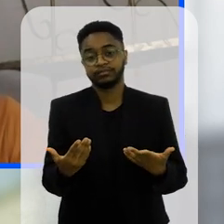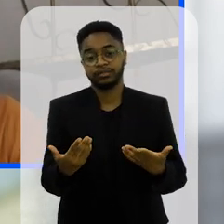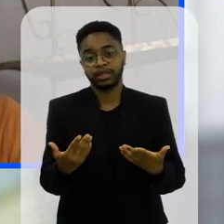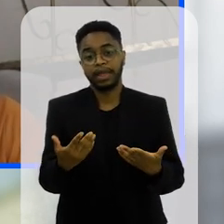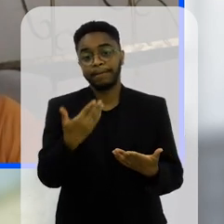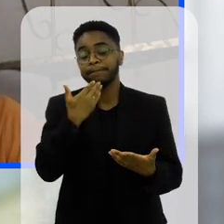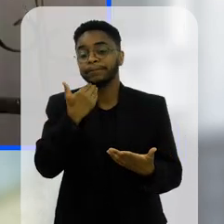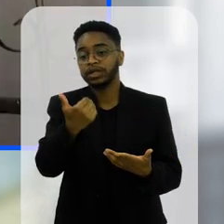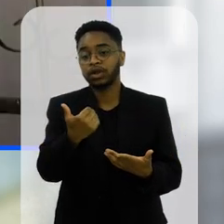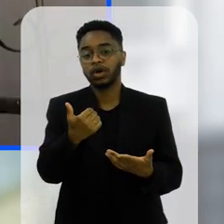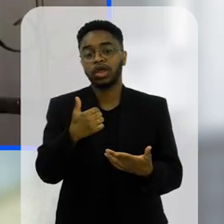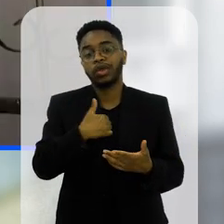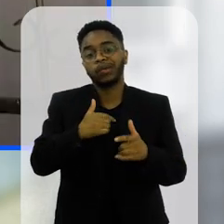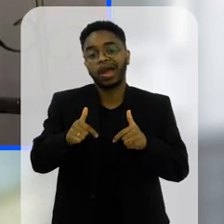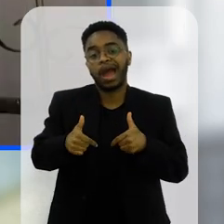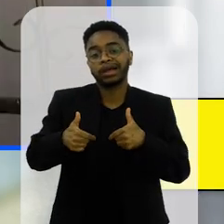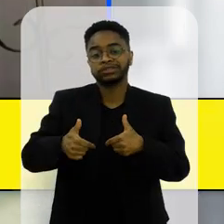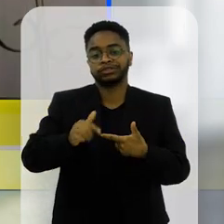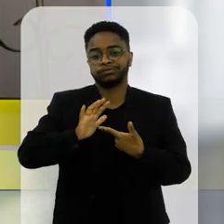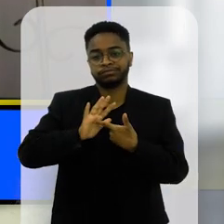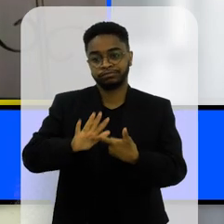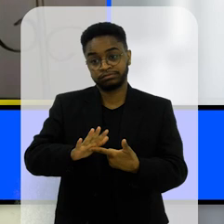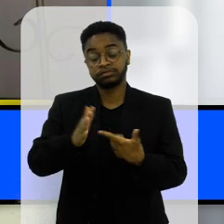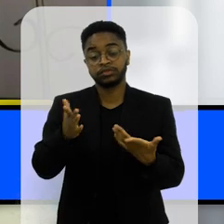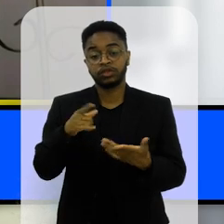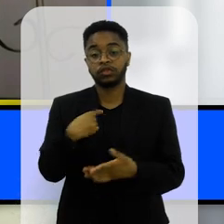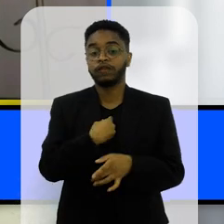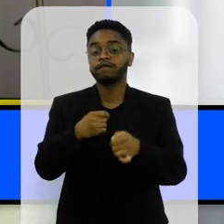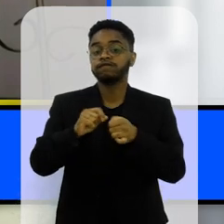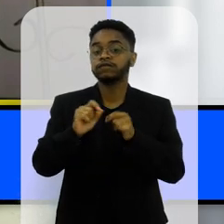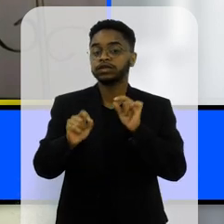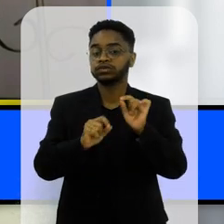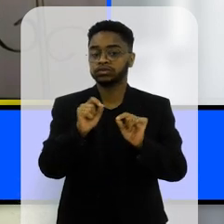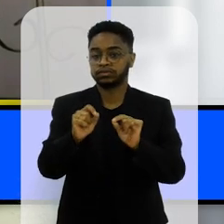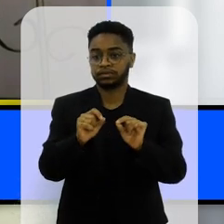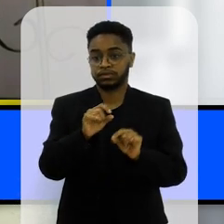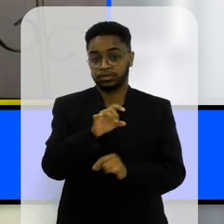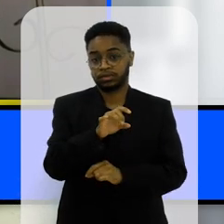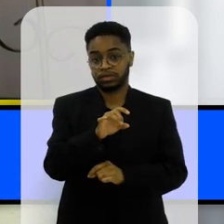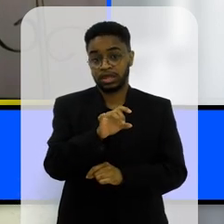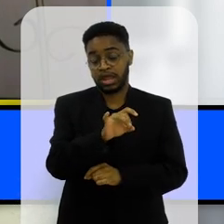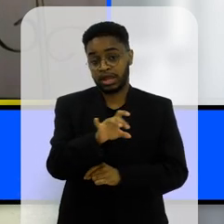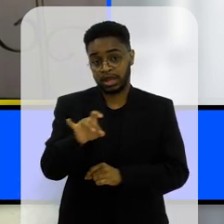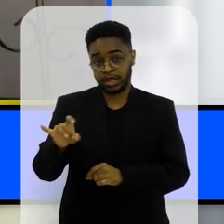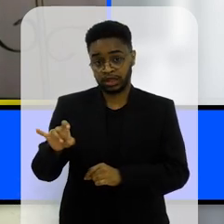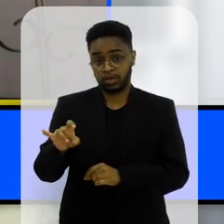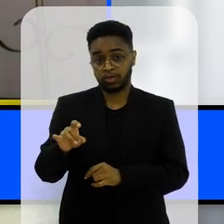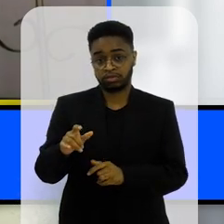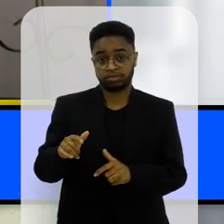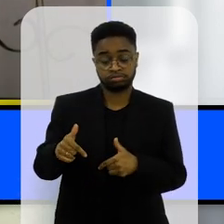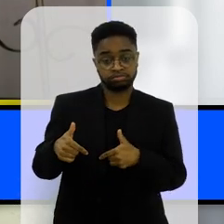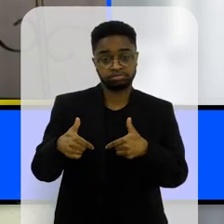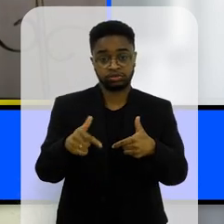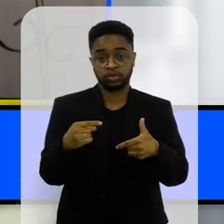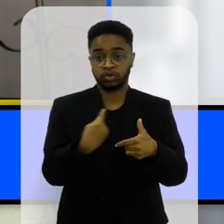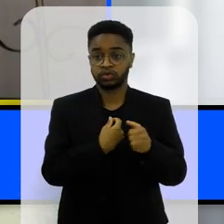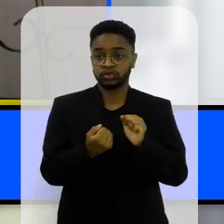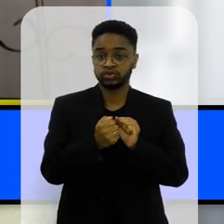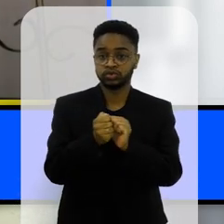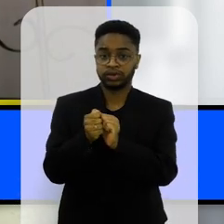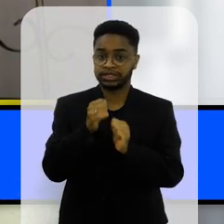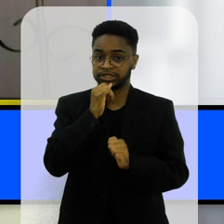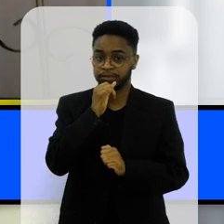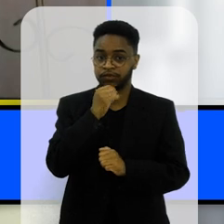então nada melhor do que eu demonstrar com a minha atitude então o que a gente costuma fazer? Ah, cada um faz uma coisinha para a gente estar junto essa